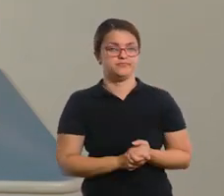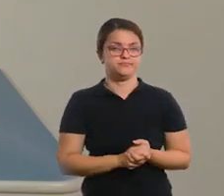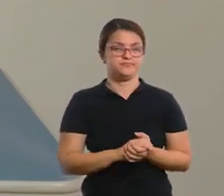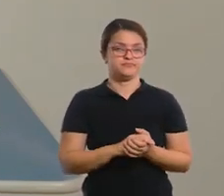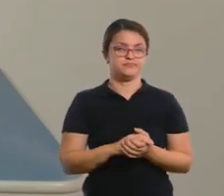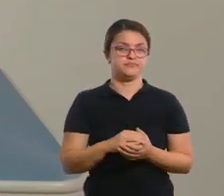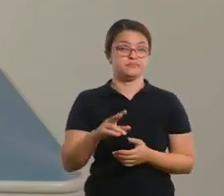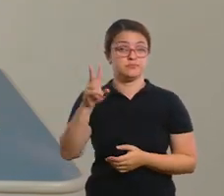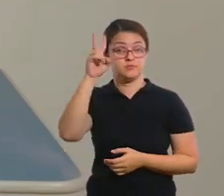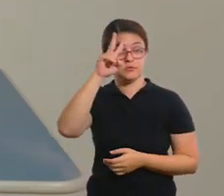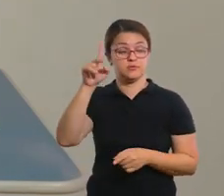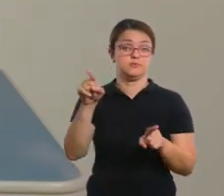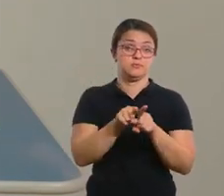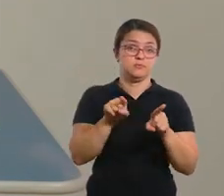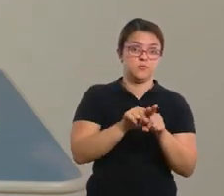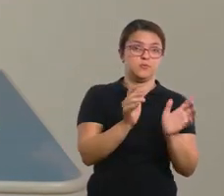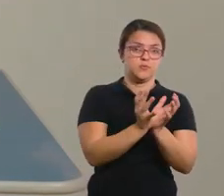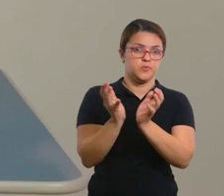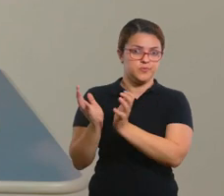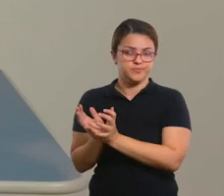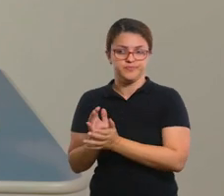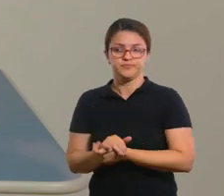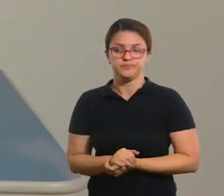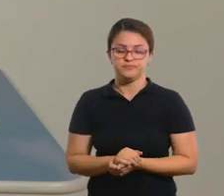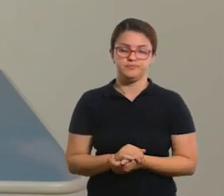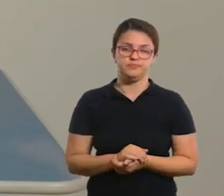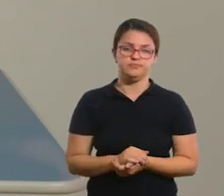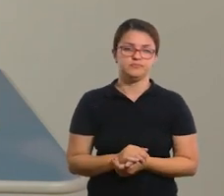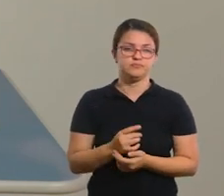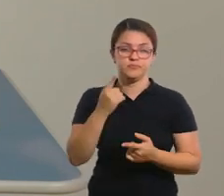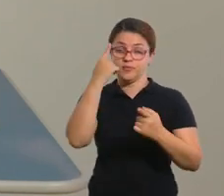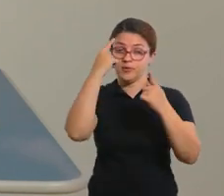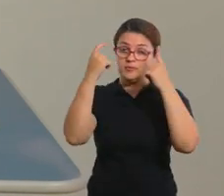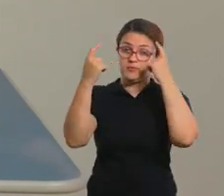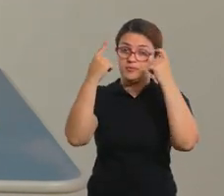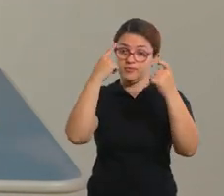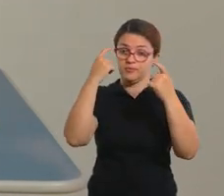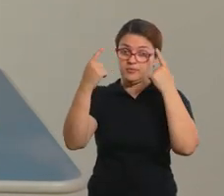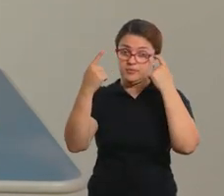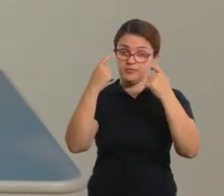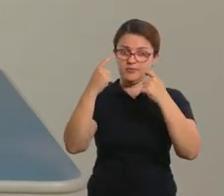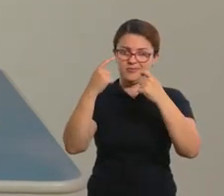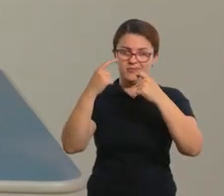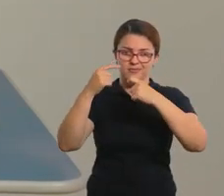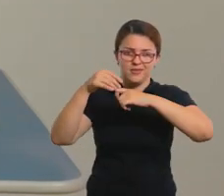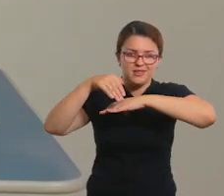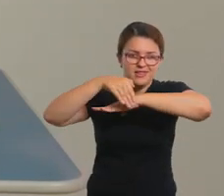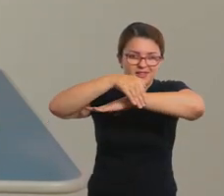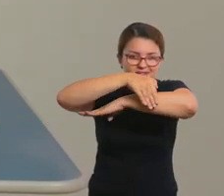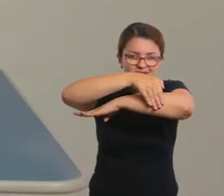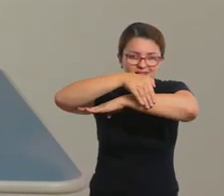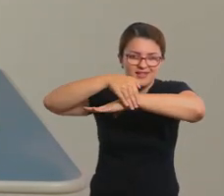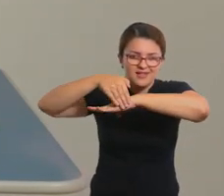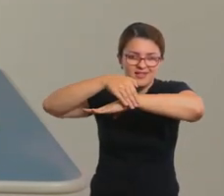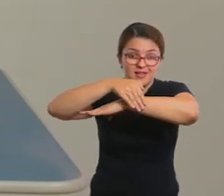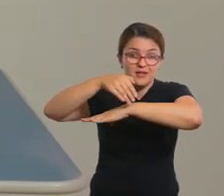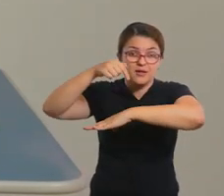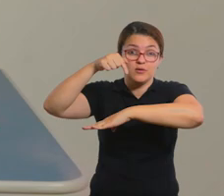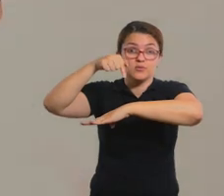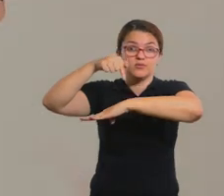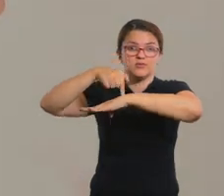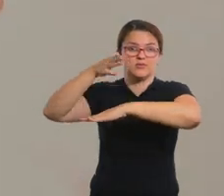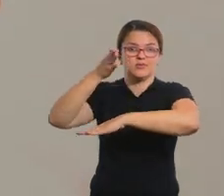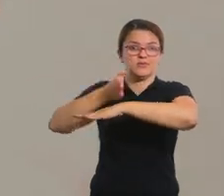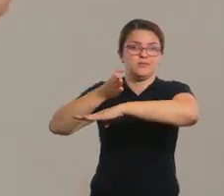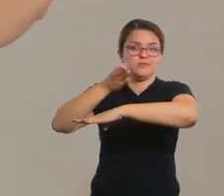história, também os dois termos. Irão criar uma linha do tempo com o auxílio da